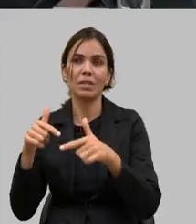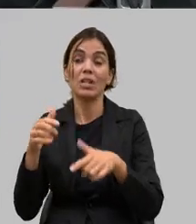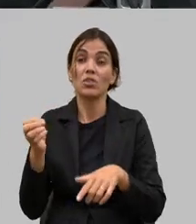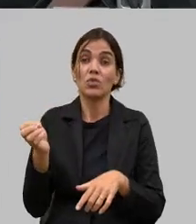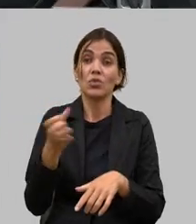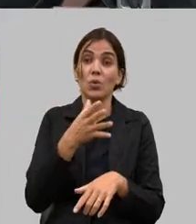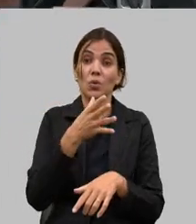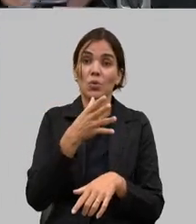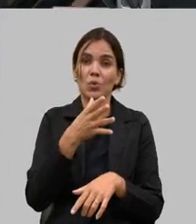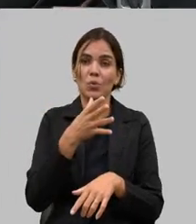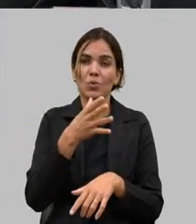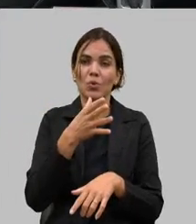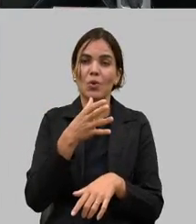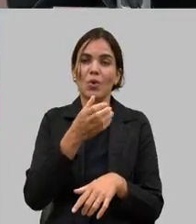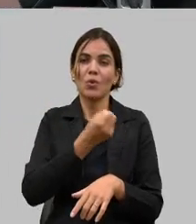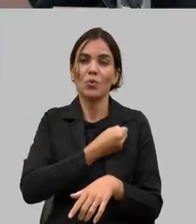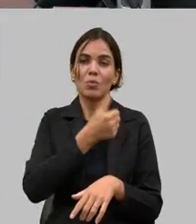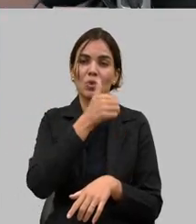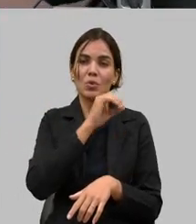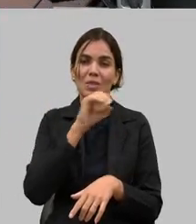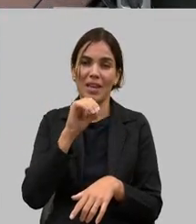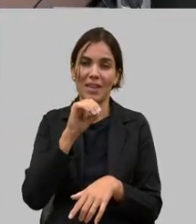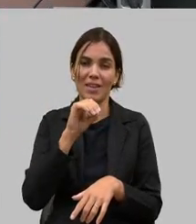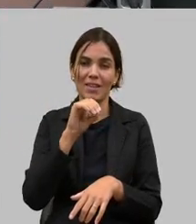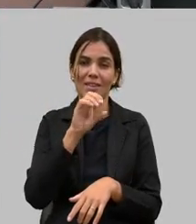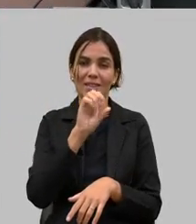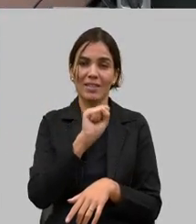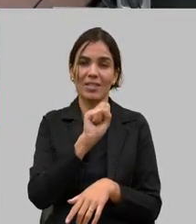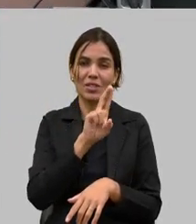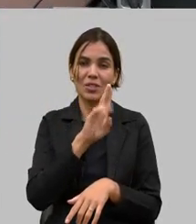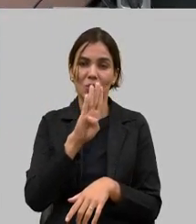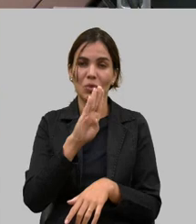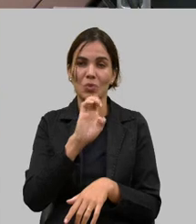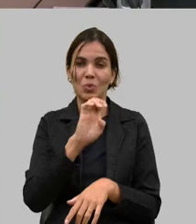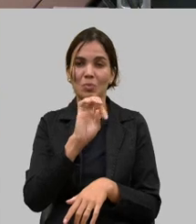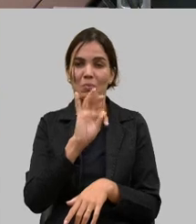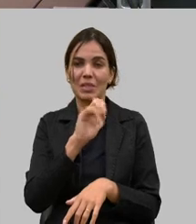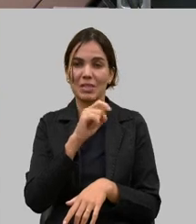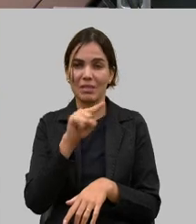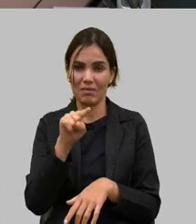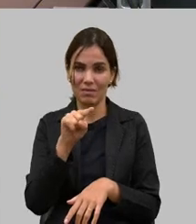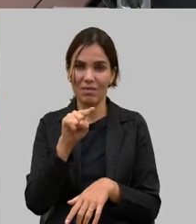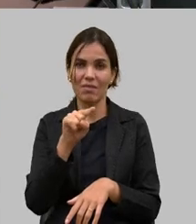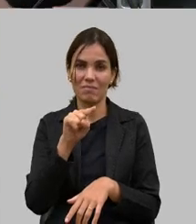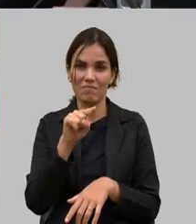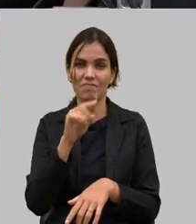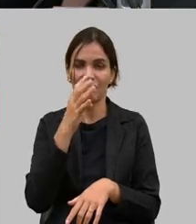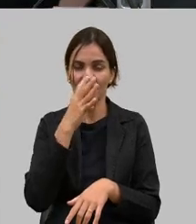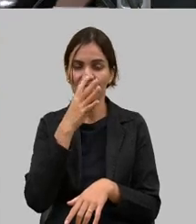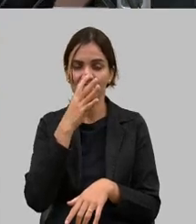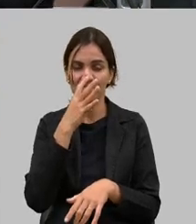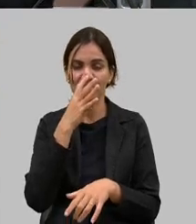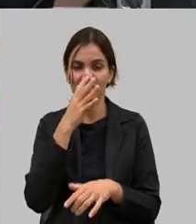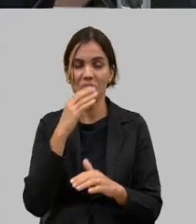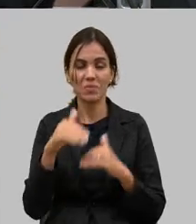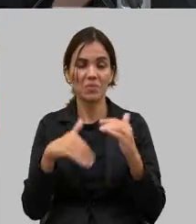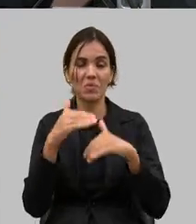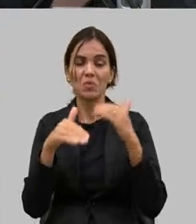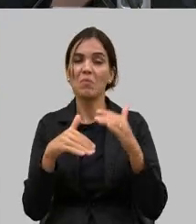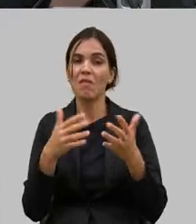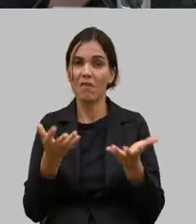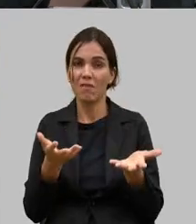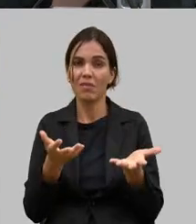100 de 200 que vamos fazer é uma evolução muito grande então assim não só é uma questão emergencial